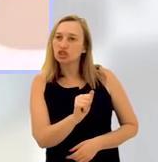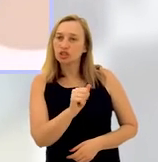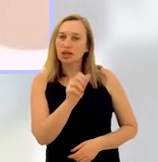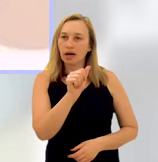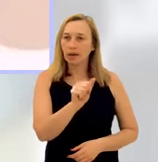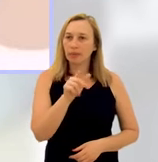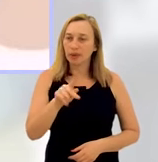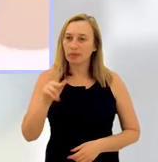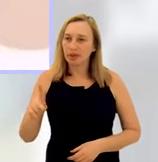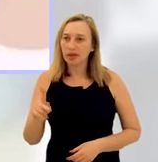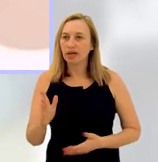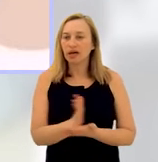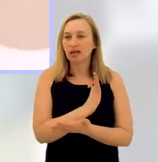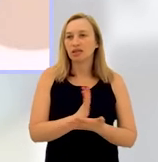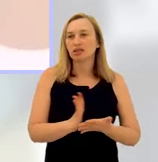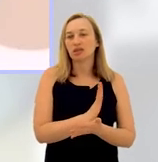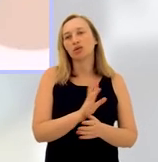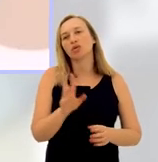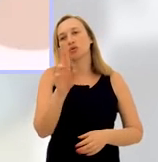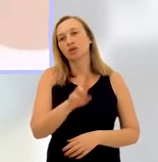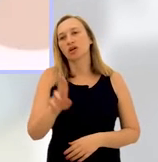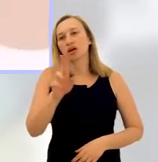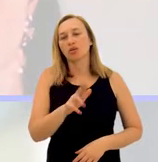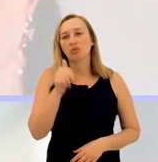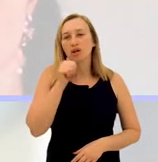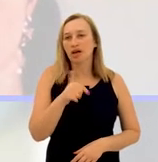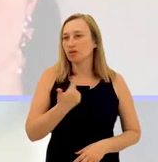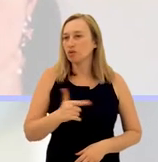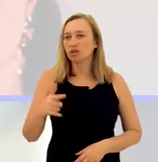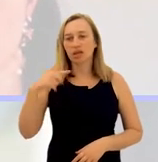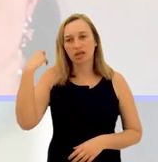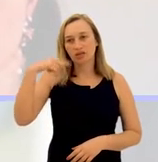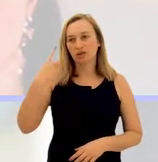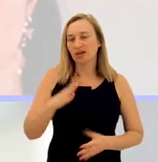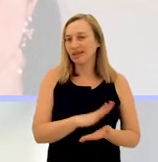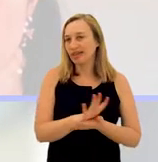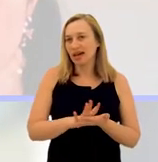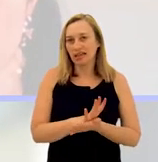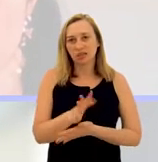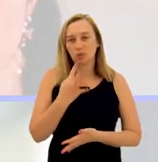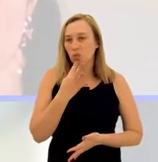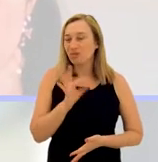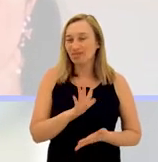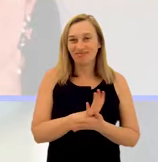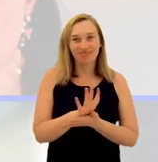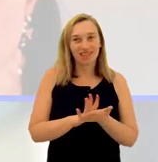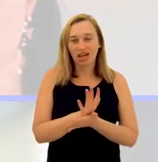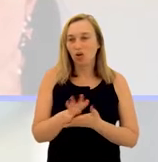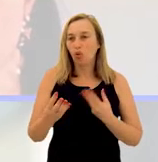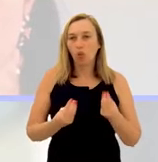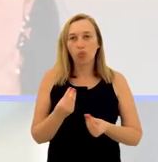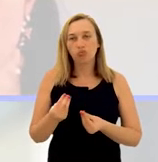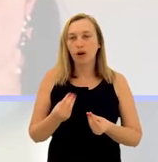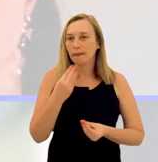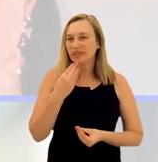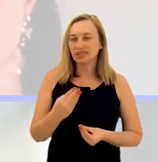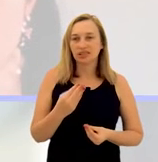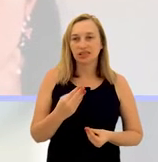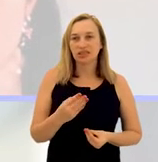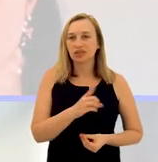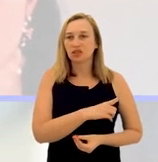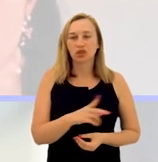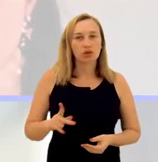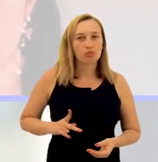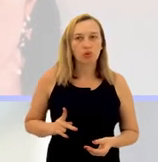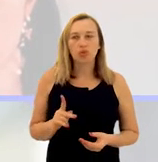porque o aplicativo, a maior parte das vezes, é usado por mulheres que não têm um advogado, não têm assistência jurídica, não têm como recorrer, às